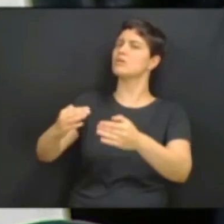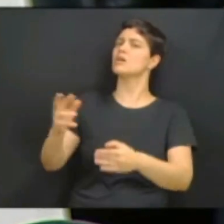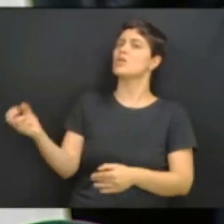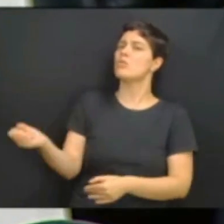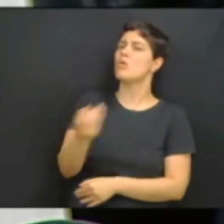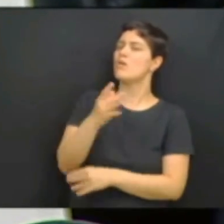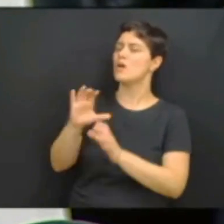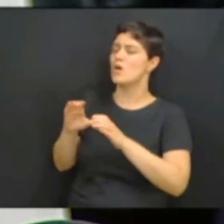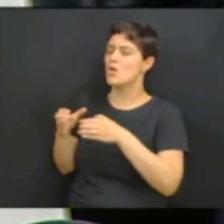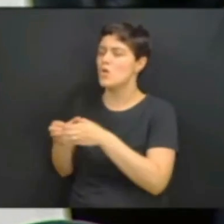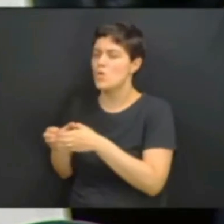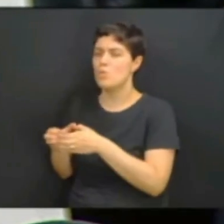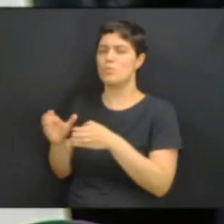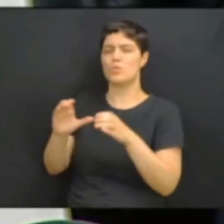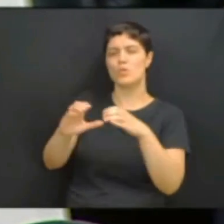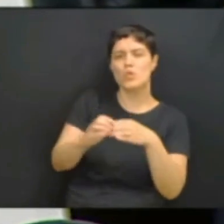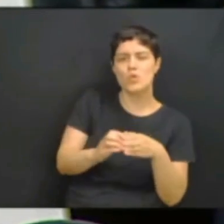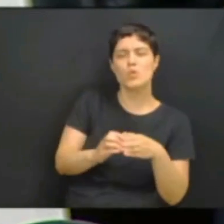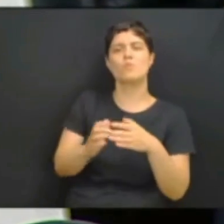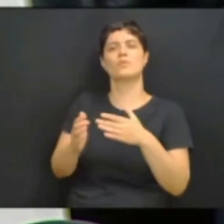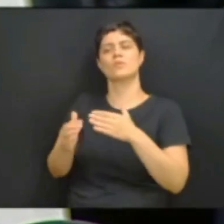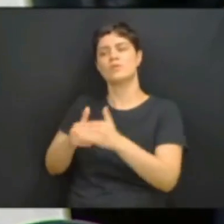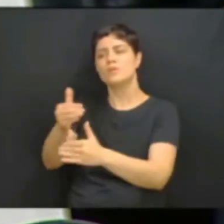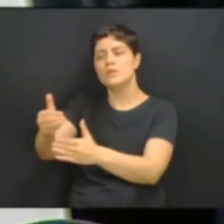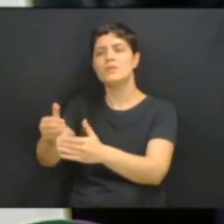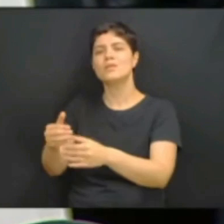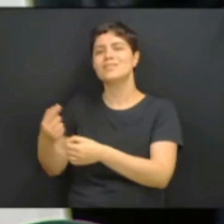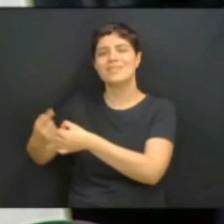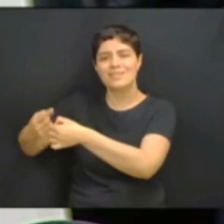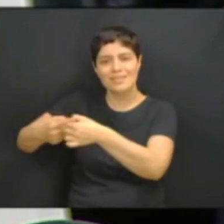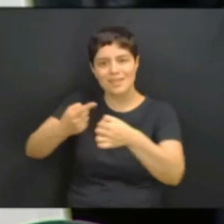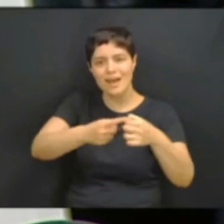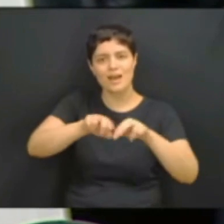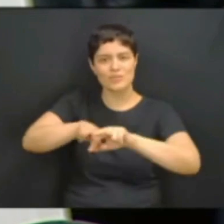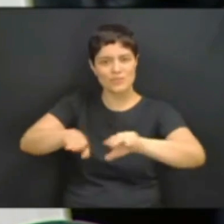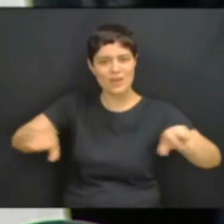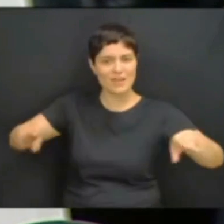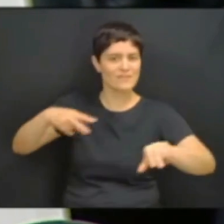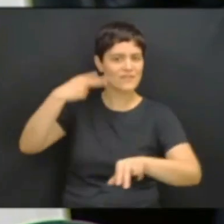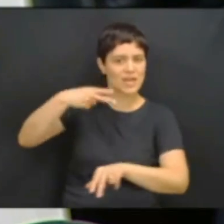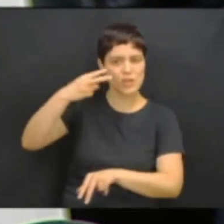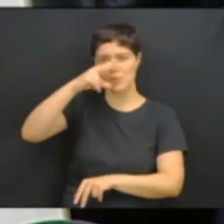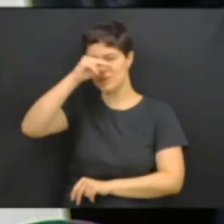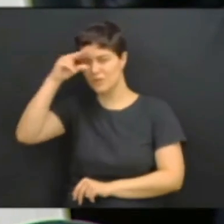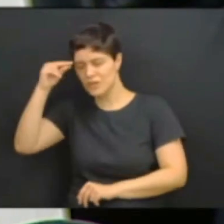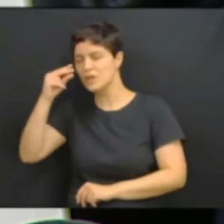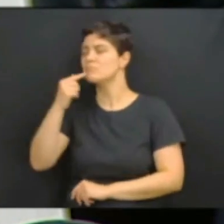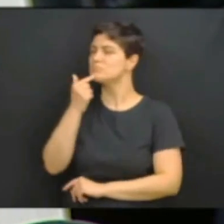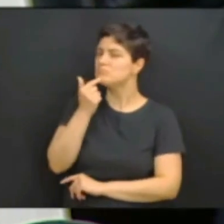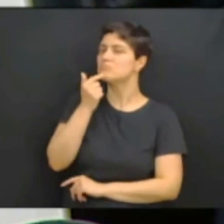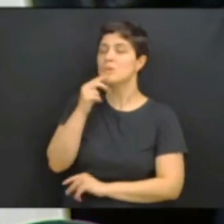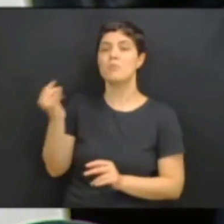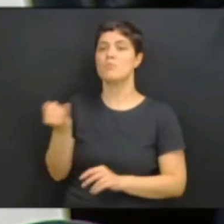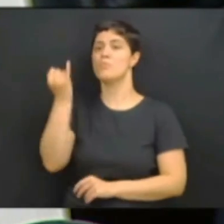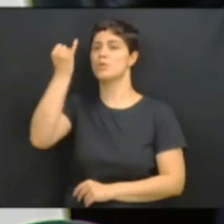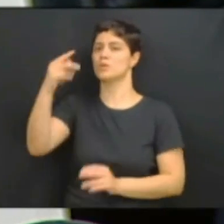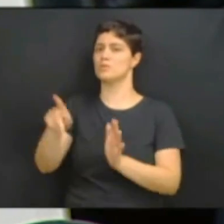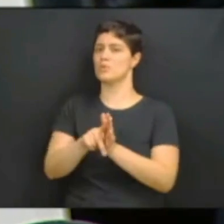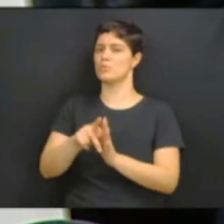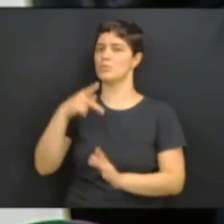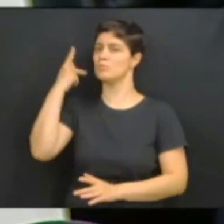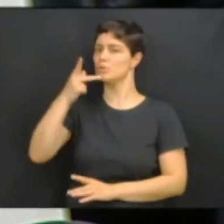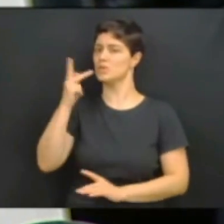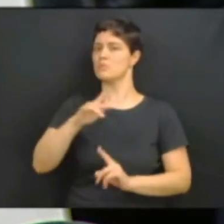provisórias e está se organizando para as eleições municipais, de fato, é importante a política paranaense e tem o nosso